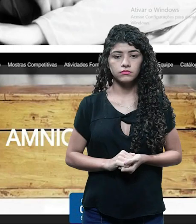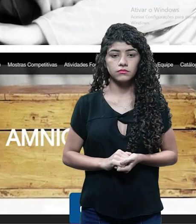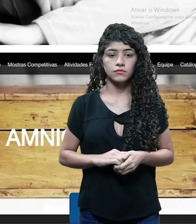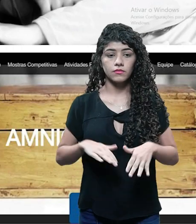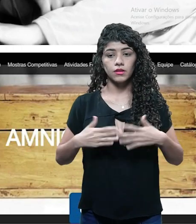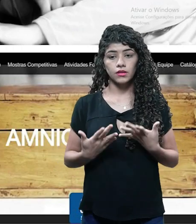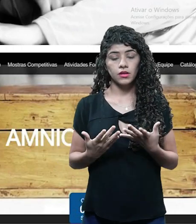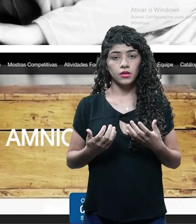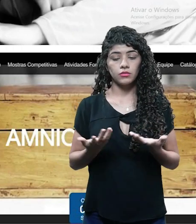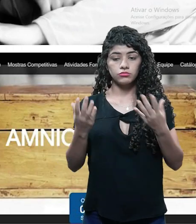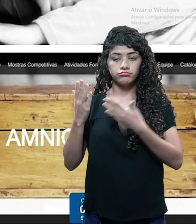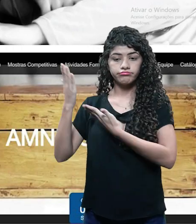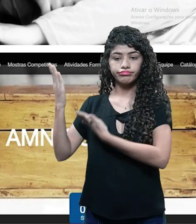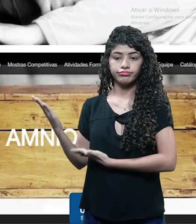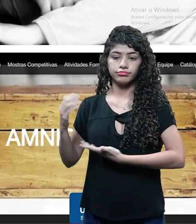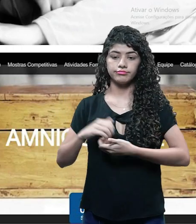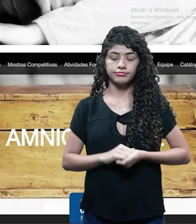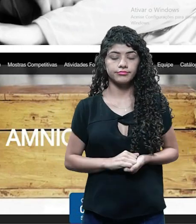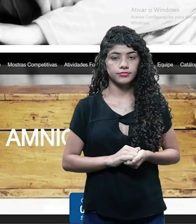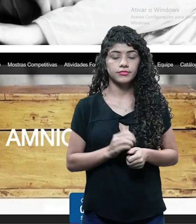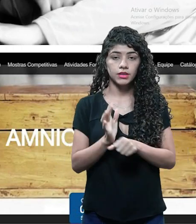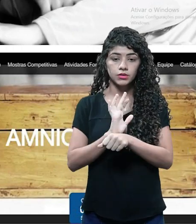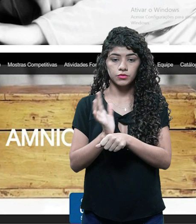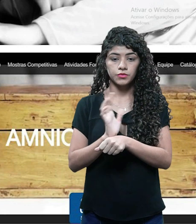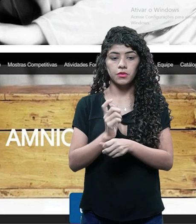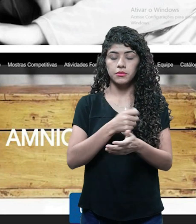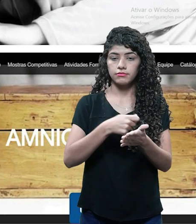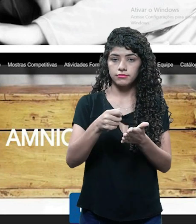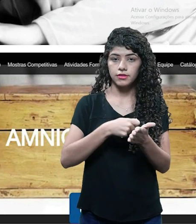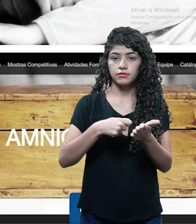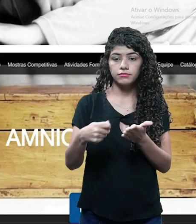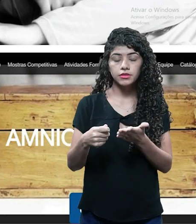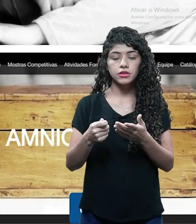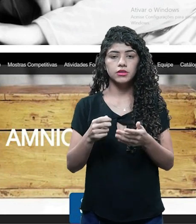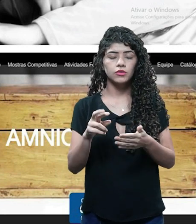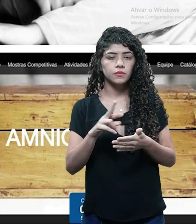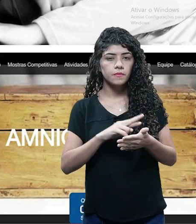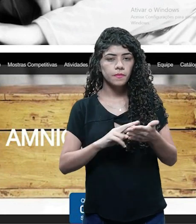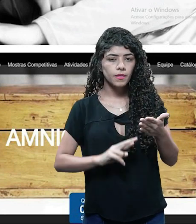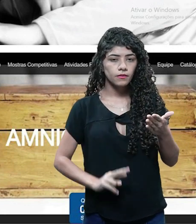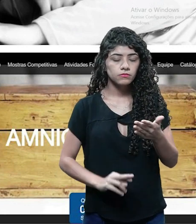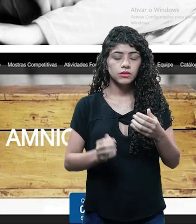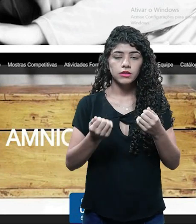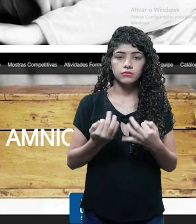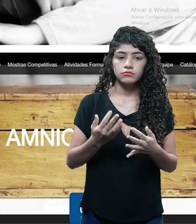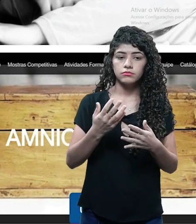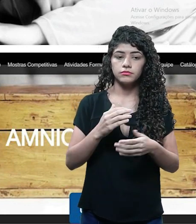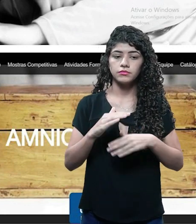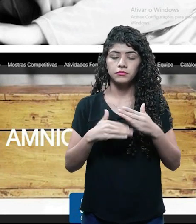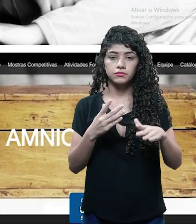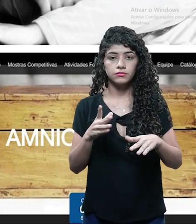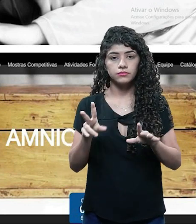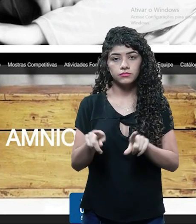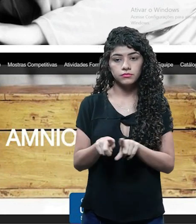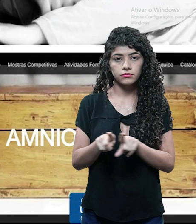Então, essa a storyline do filme Aminogênese, que eu escrevi, escrevi o roteiro, o argumento, escrevi o